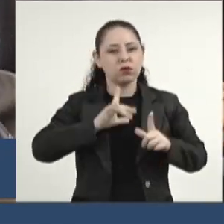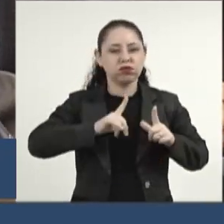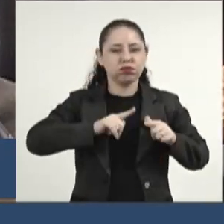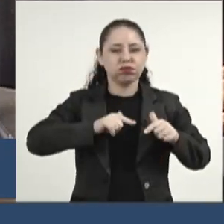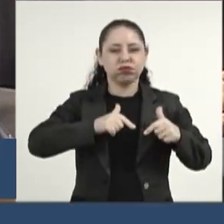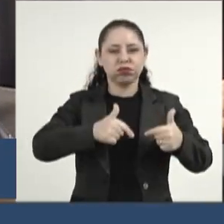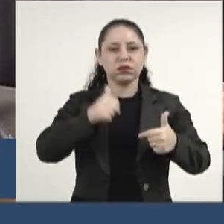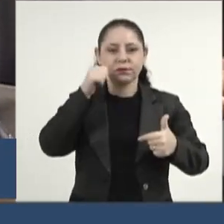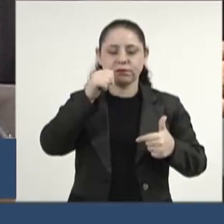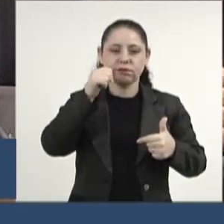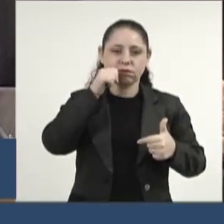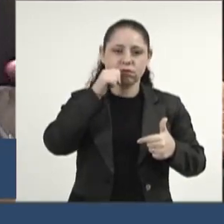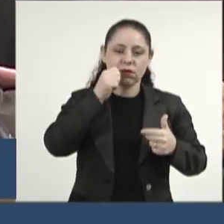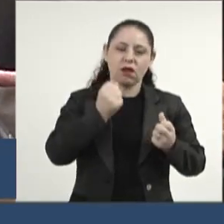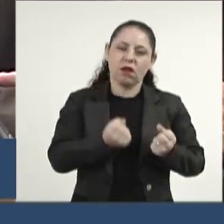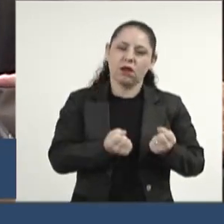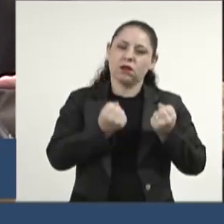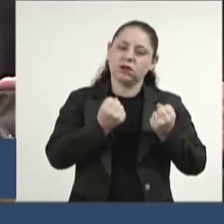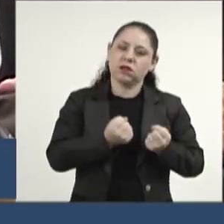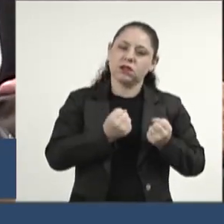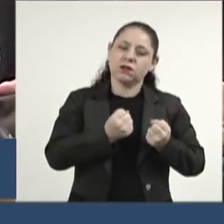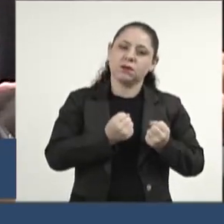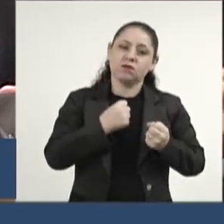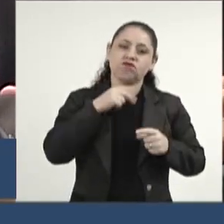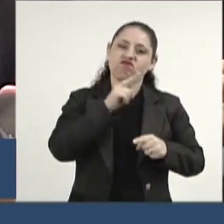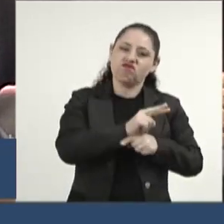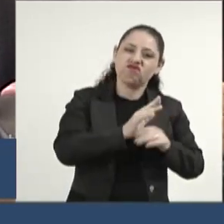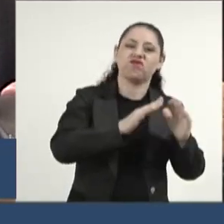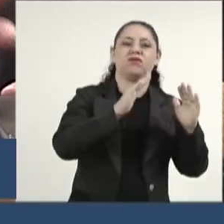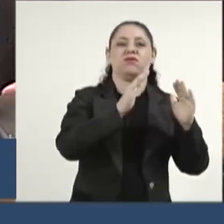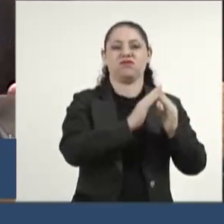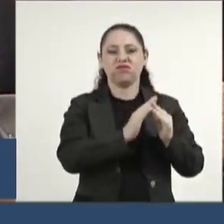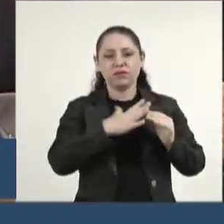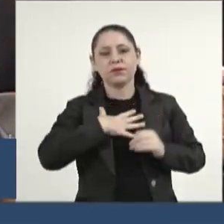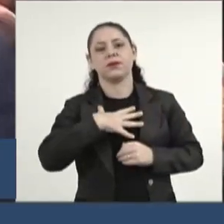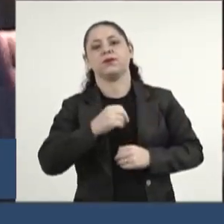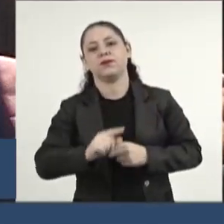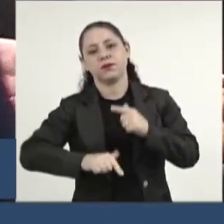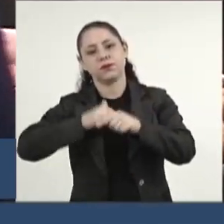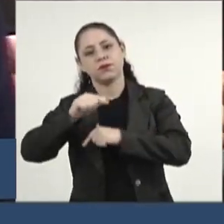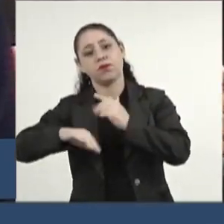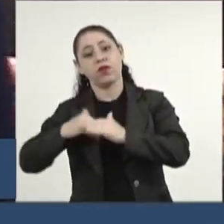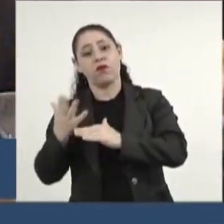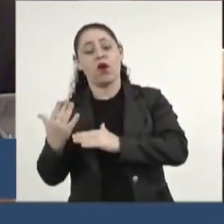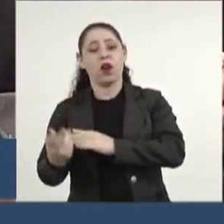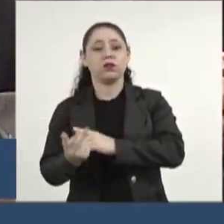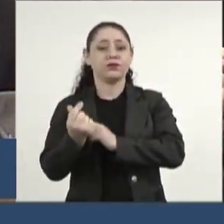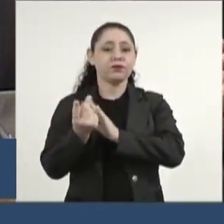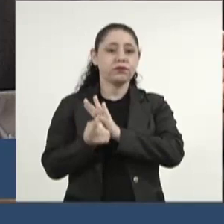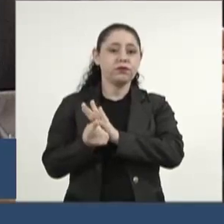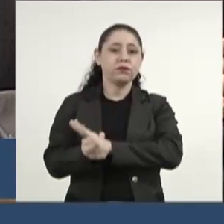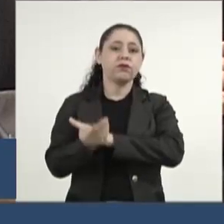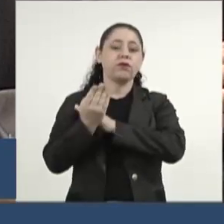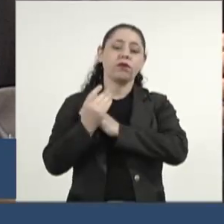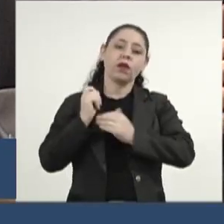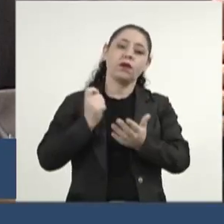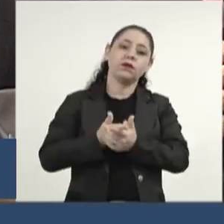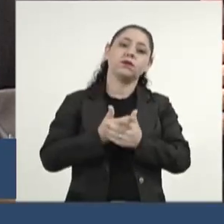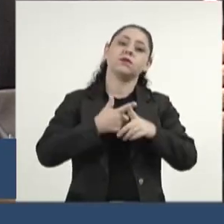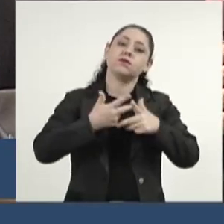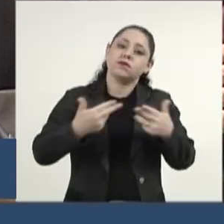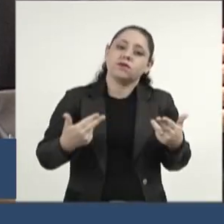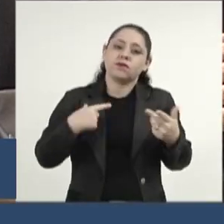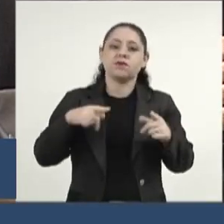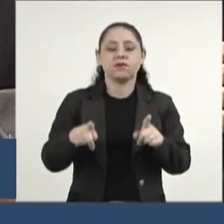das mulheres é grande, porque ela tem que cuidar da casa, tem que cuidar dos filhos, trabalhar fora para ajudar o seu marido